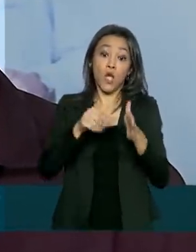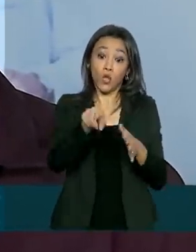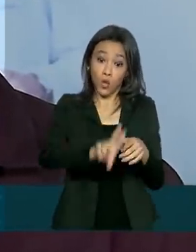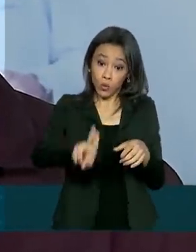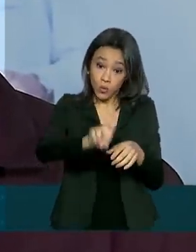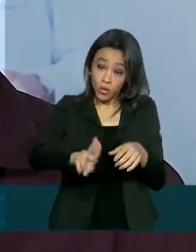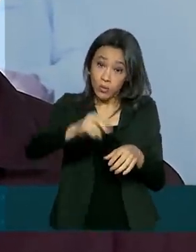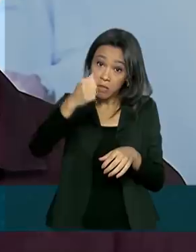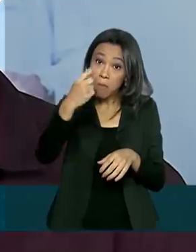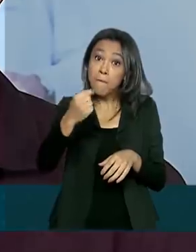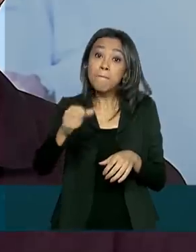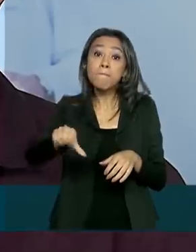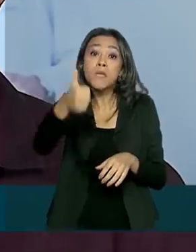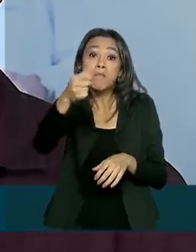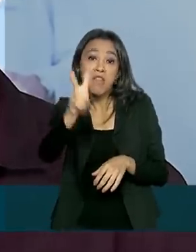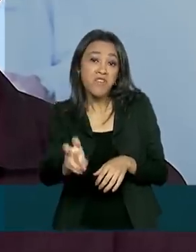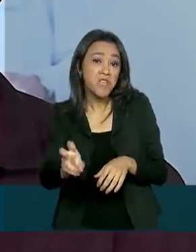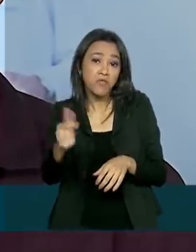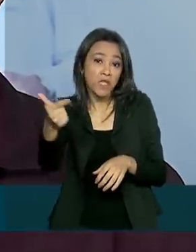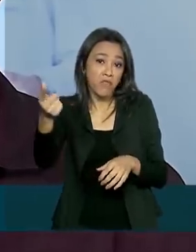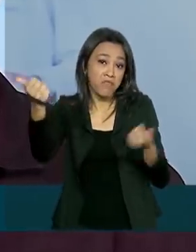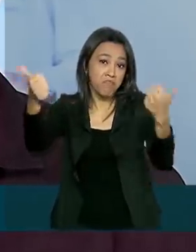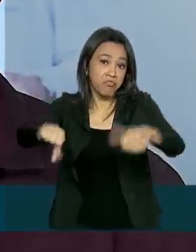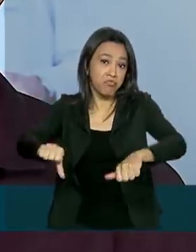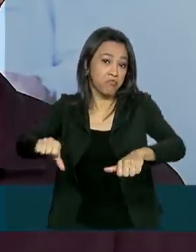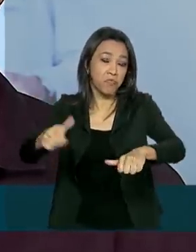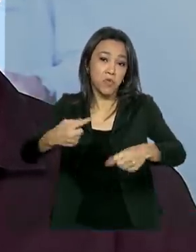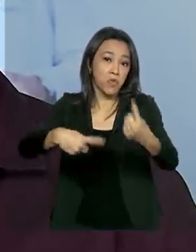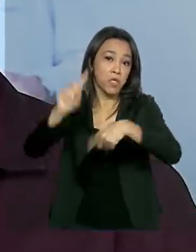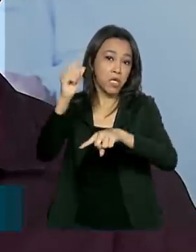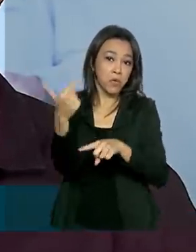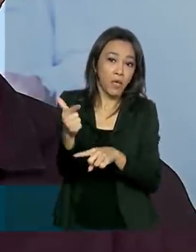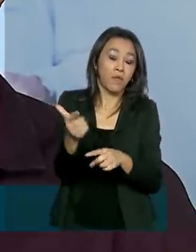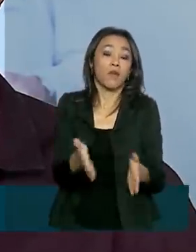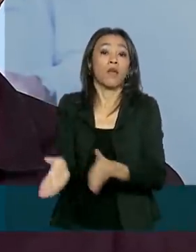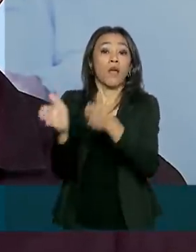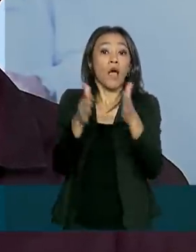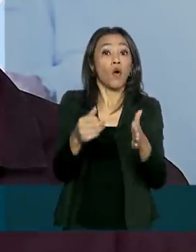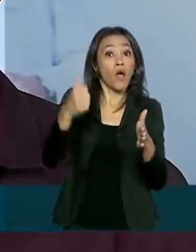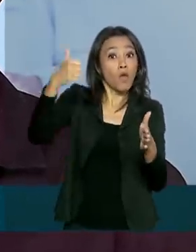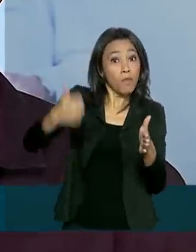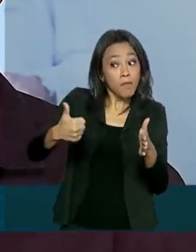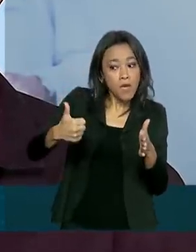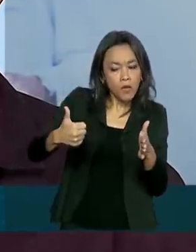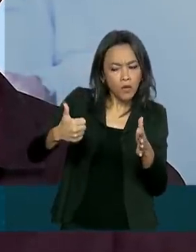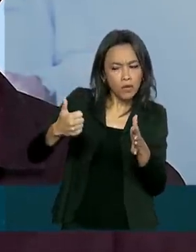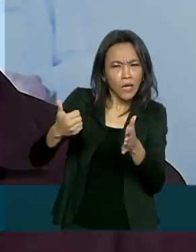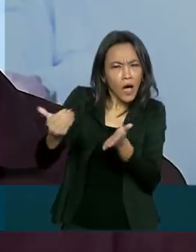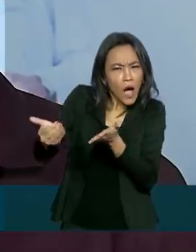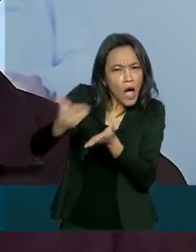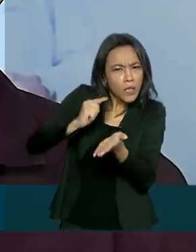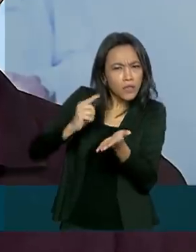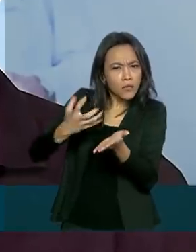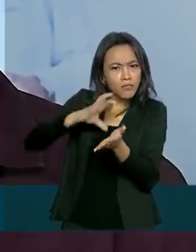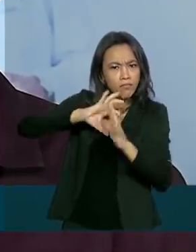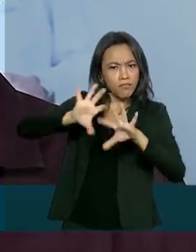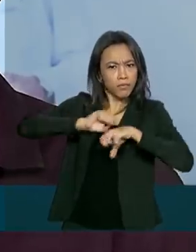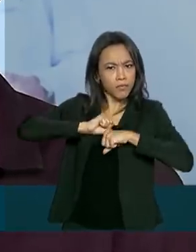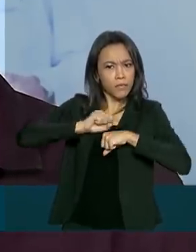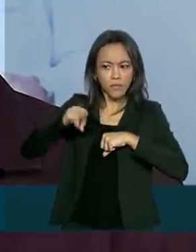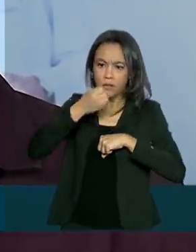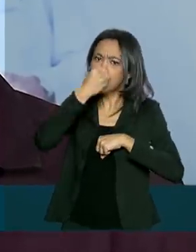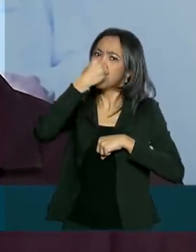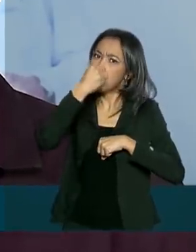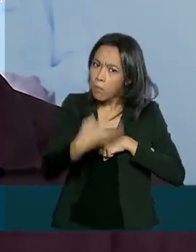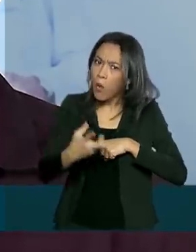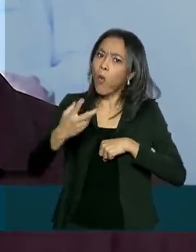segunda fase e isso não teve sucesso. Então, hoje a gente ataca a doença na fase 1 de forma precoce e isso tem gerado um bom